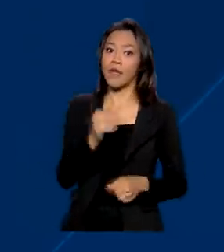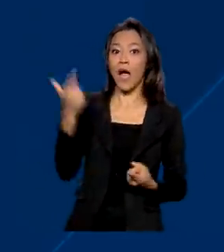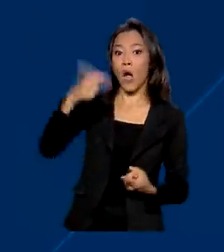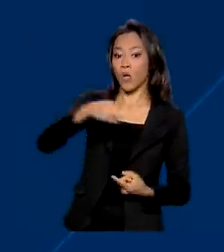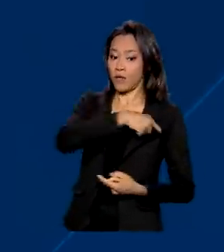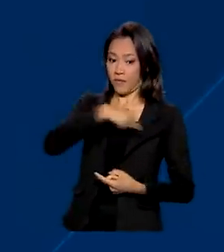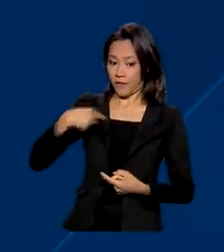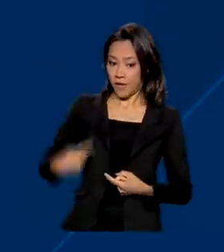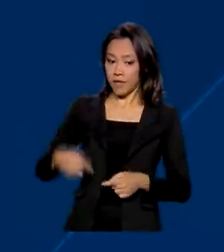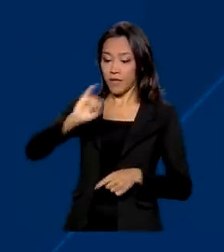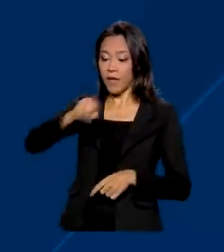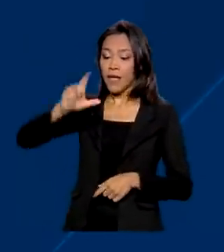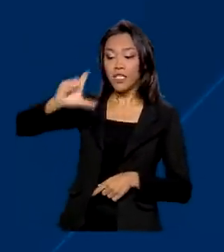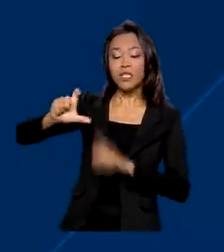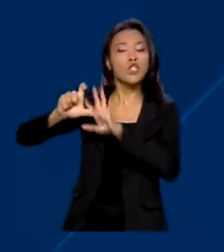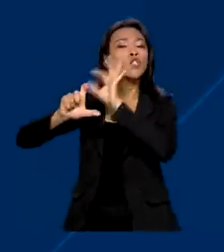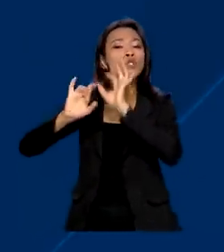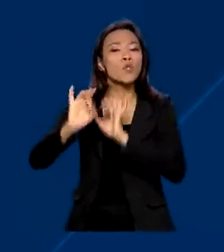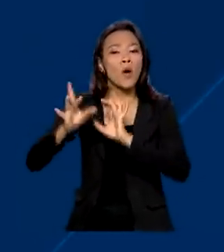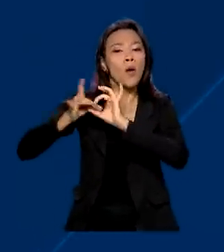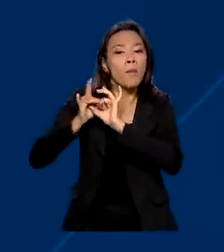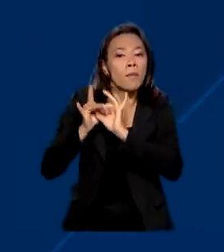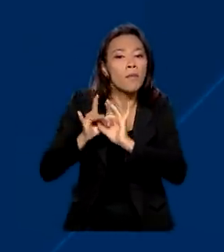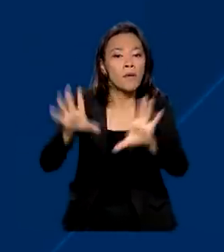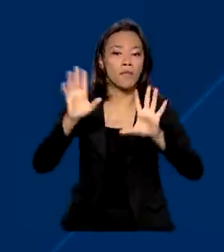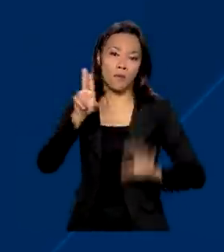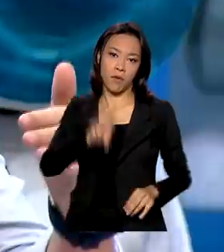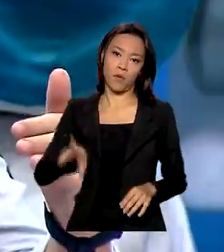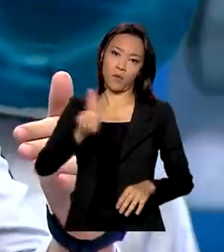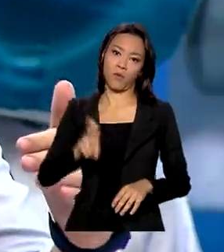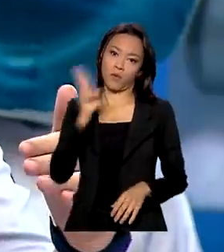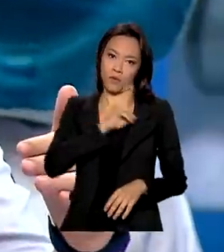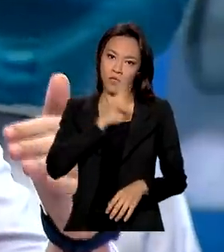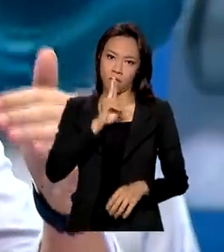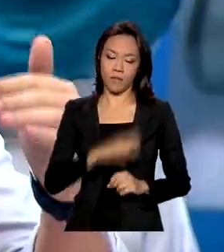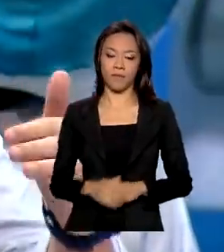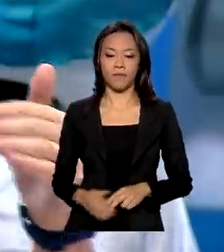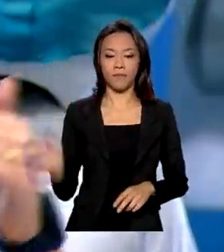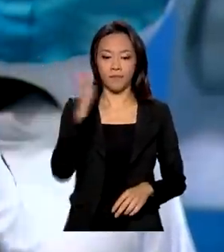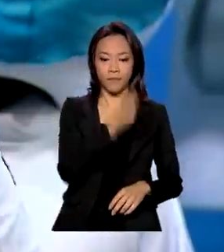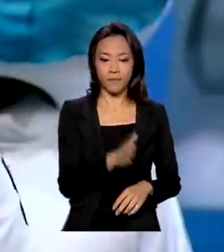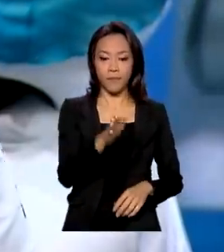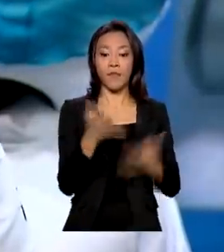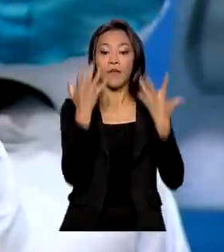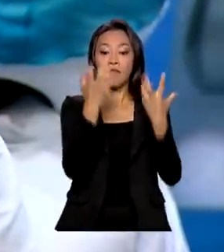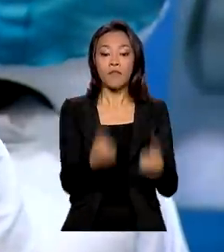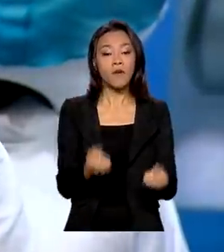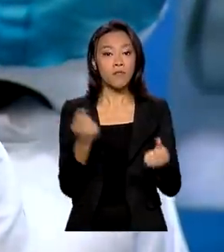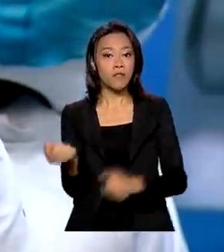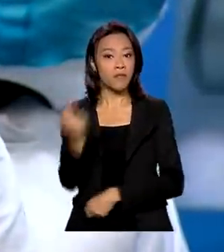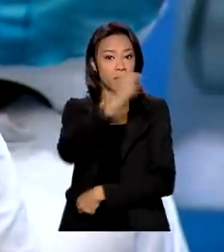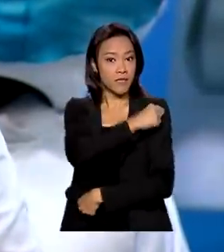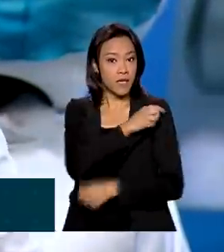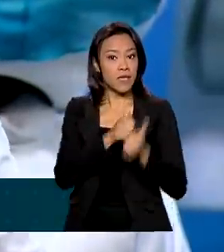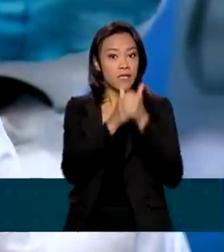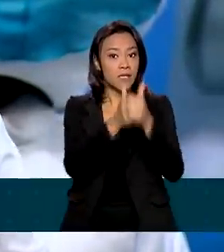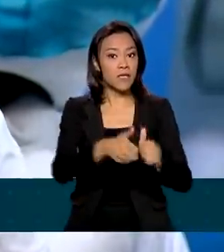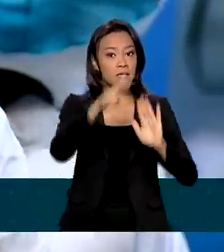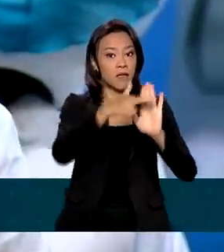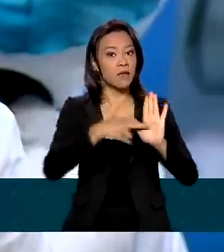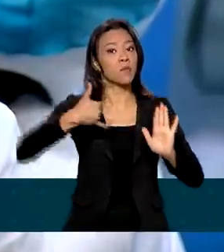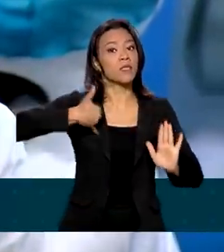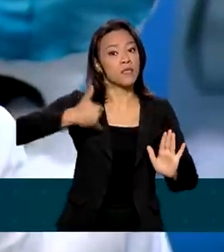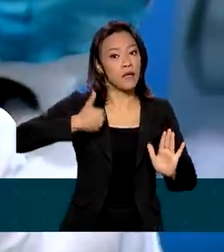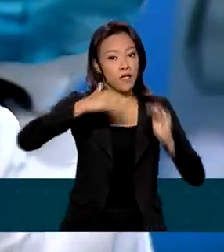possuem apenas autorização para uso emergencial. Vamos vacinar por faixa etária decrescente. Então,